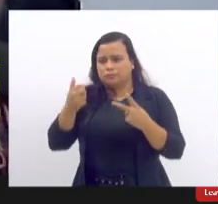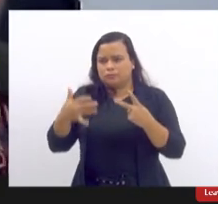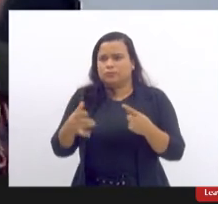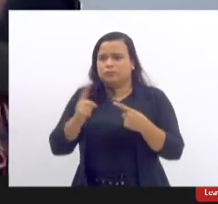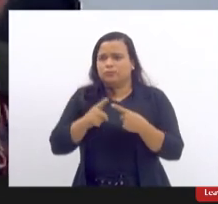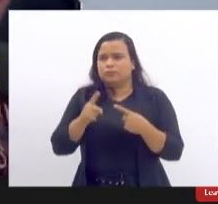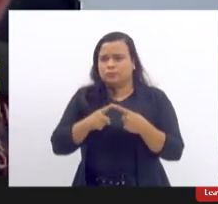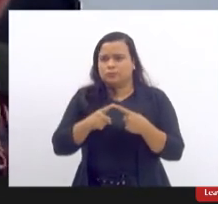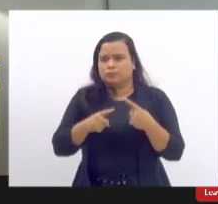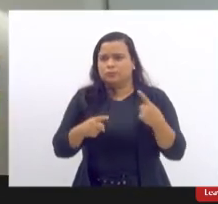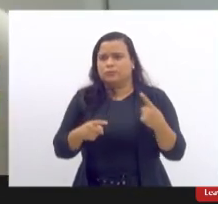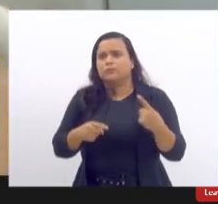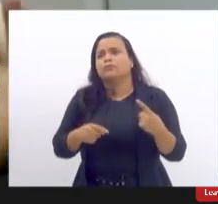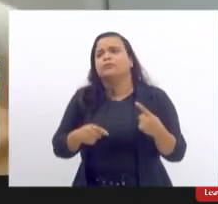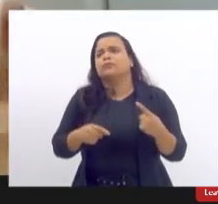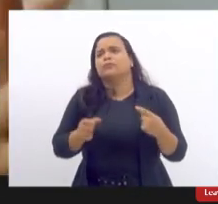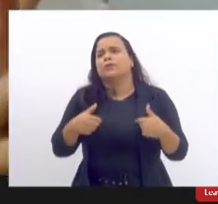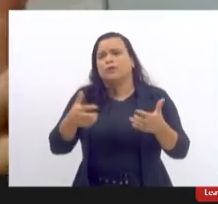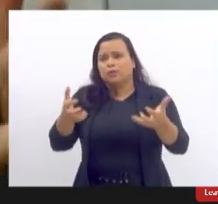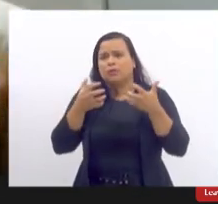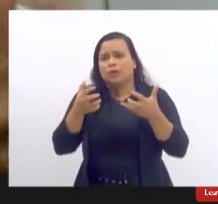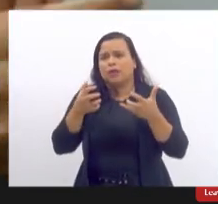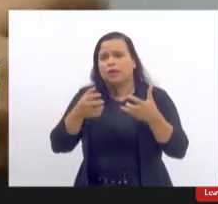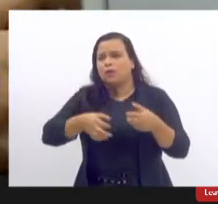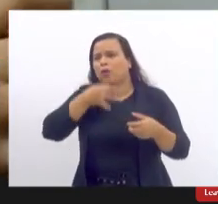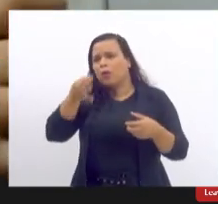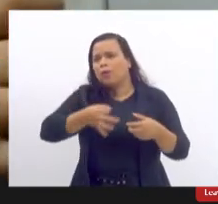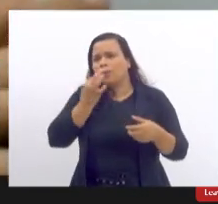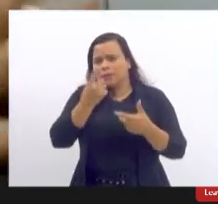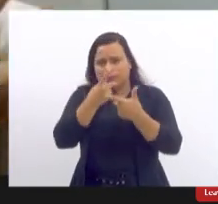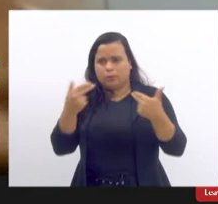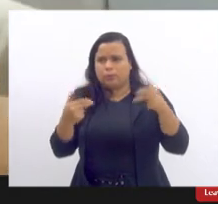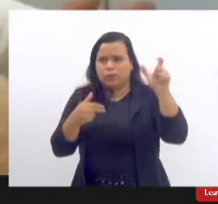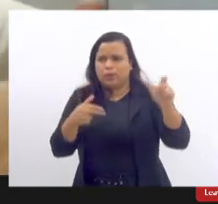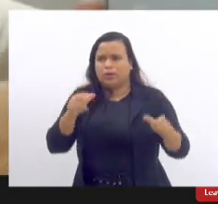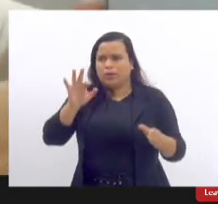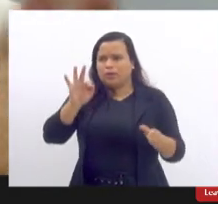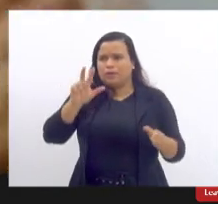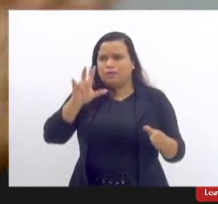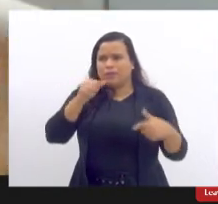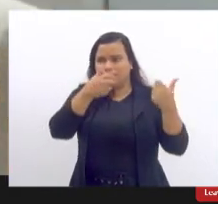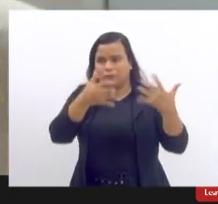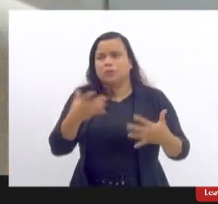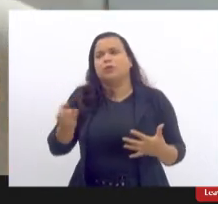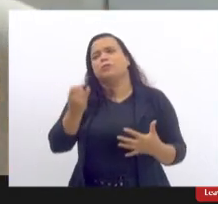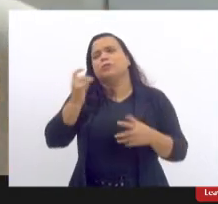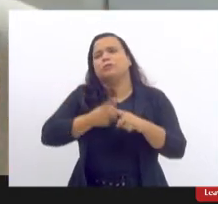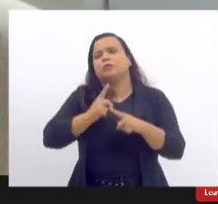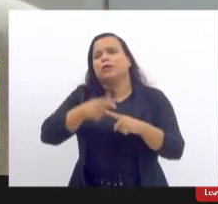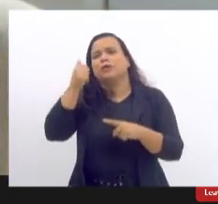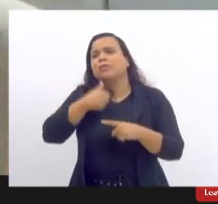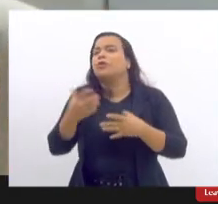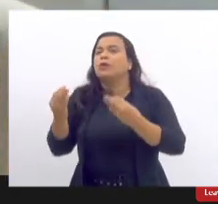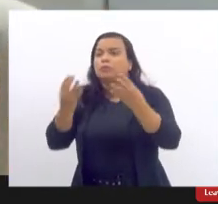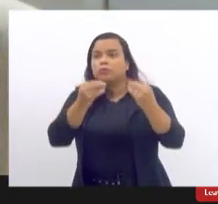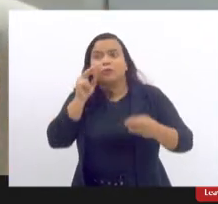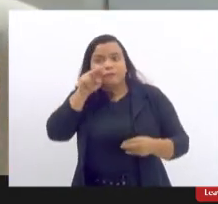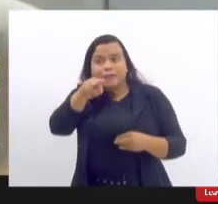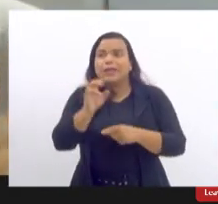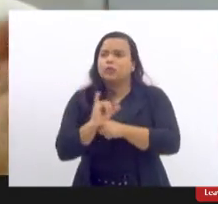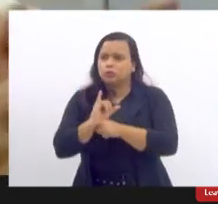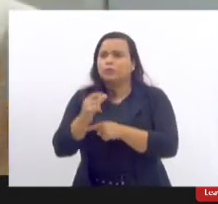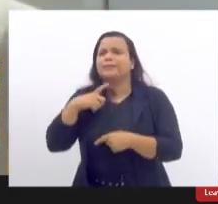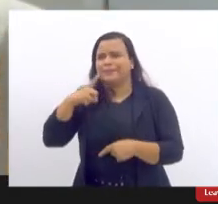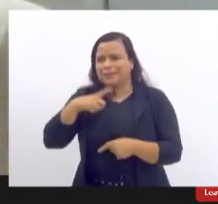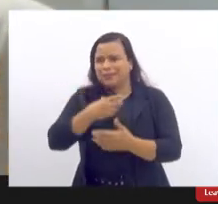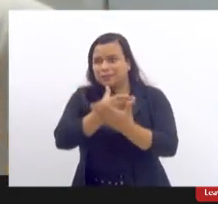só queria fazer um breve comentário a fala da doutora Flávia Nascimento que eu acho muito importante porque tem muitas mulheres que estão assistindo no YouTube e